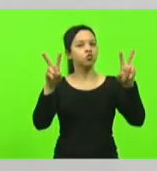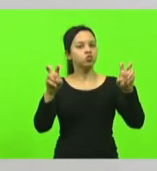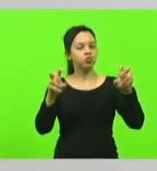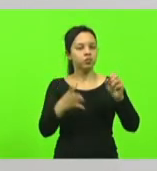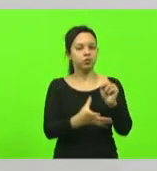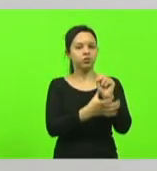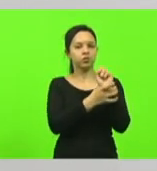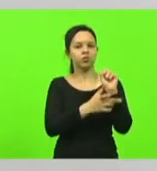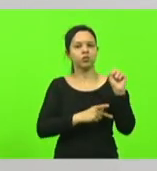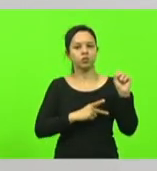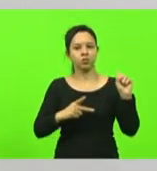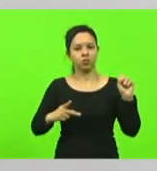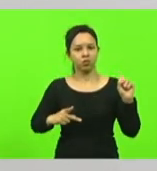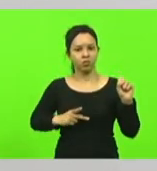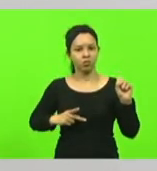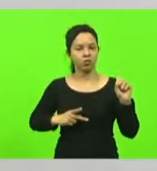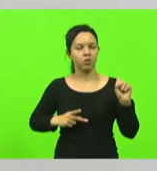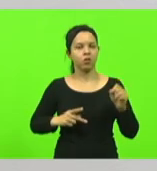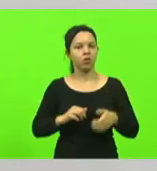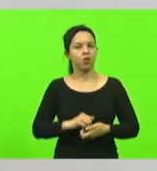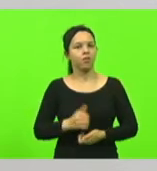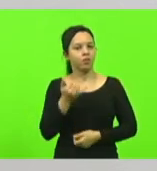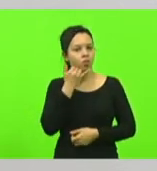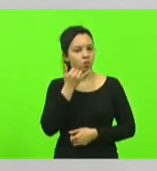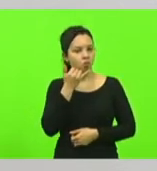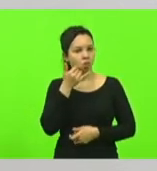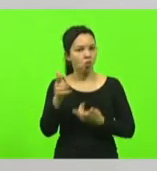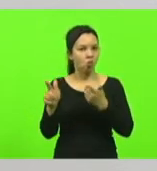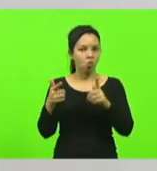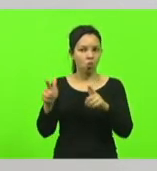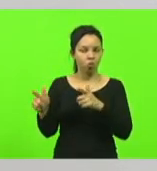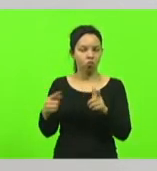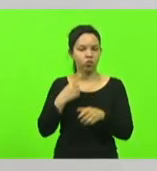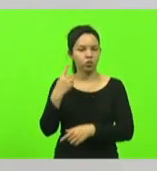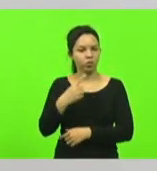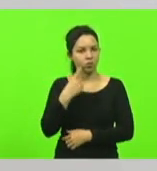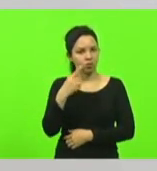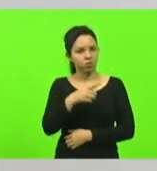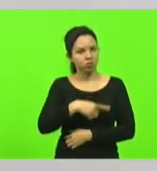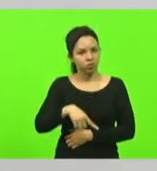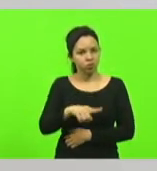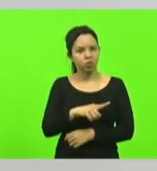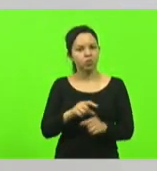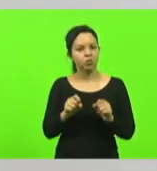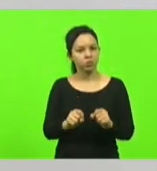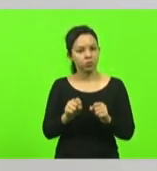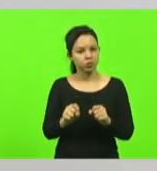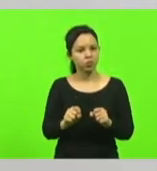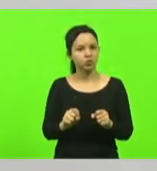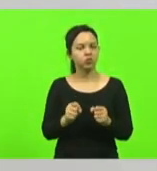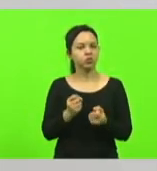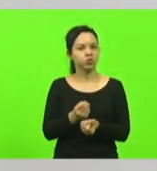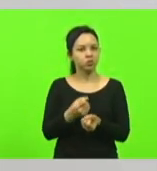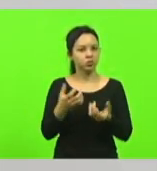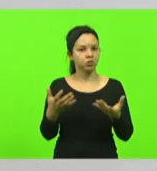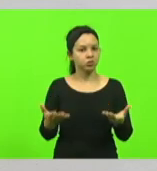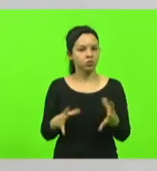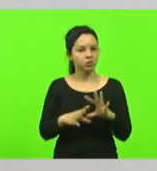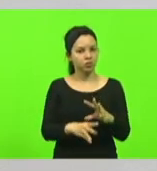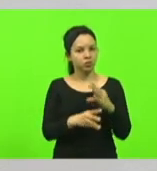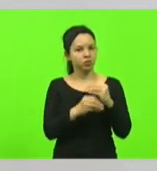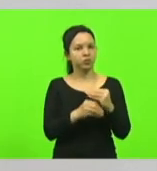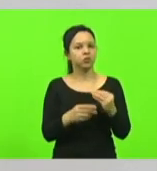Eu estou encontrando em contrato com outros deputados para que a gente possa dar um norte na distribuição das nossas emendas